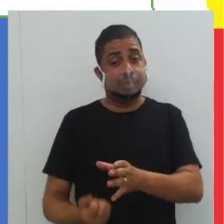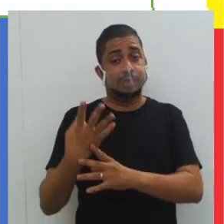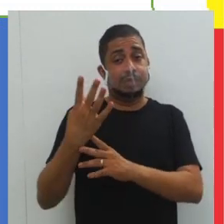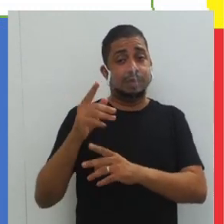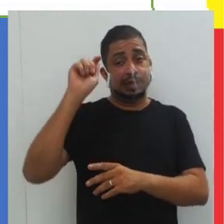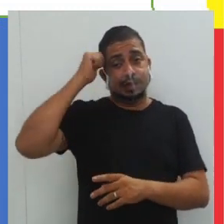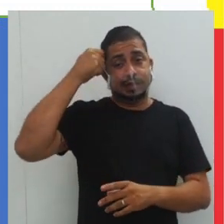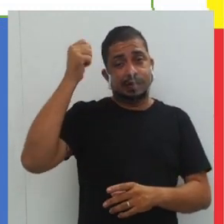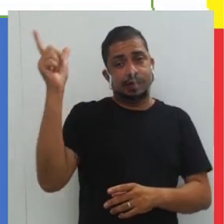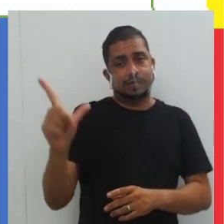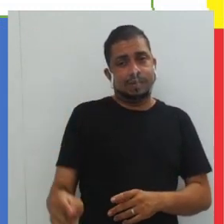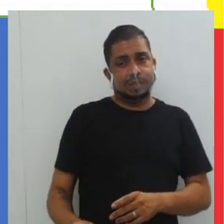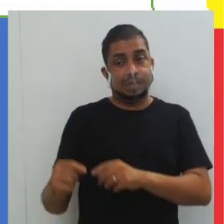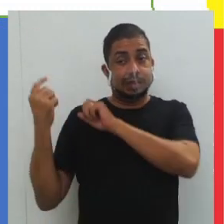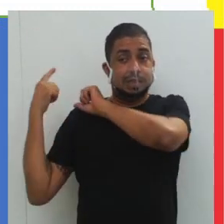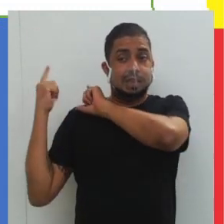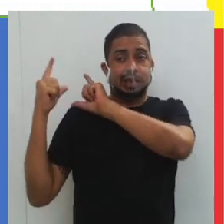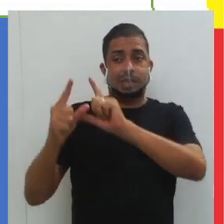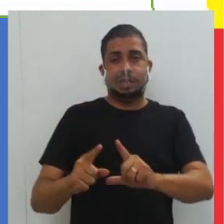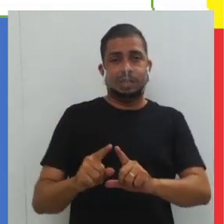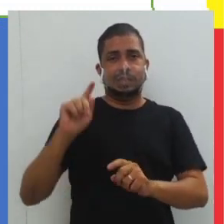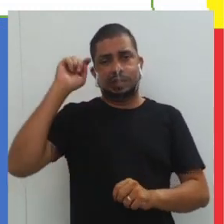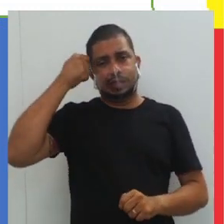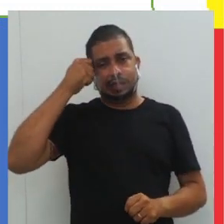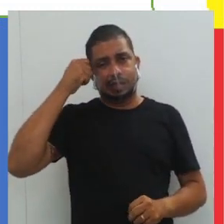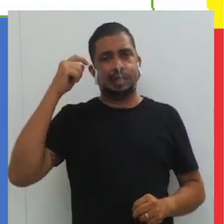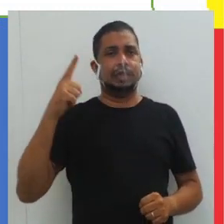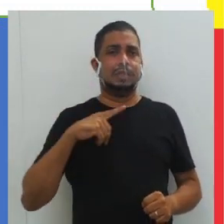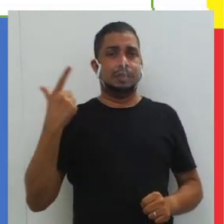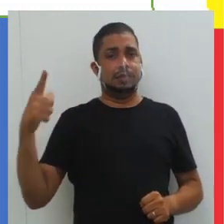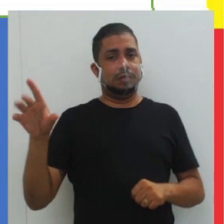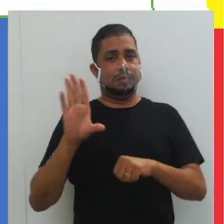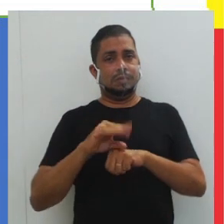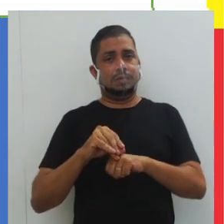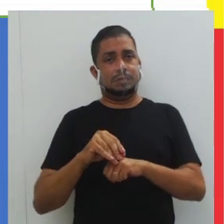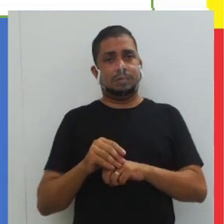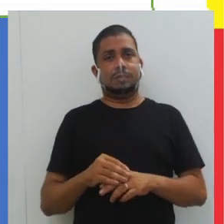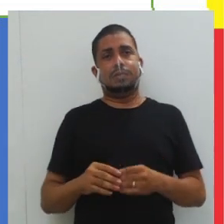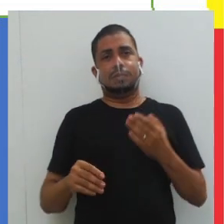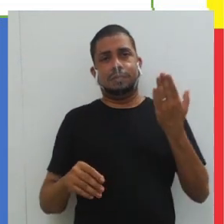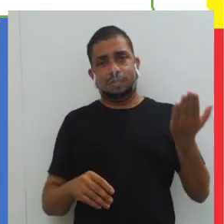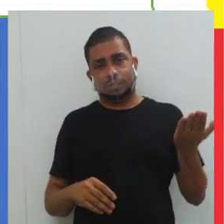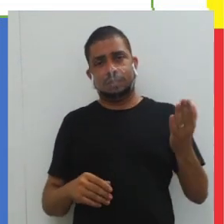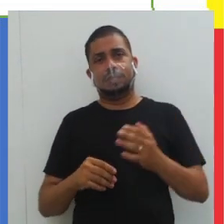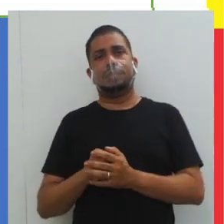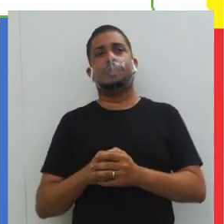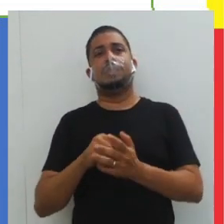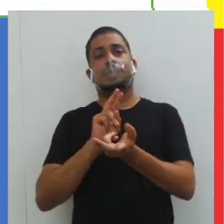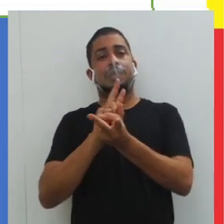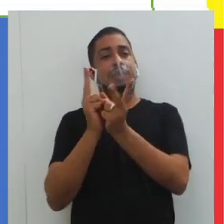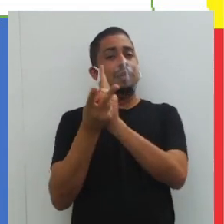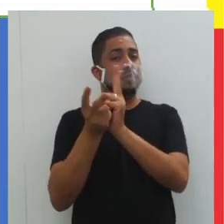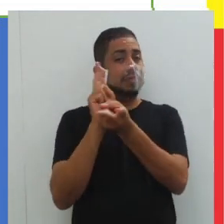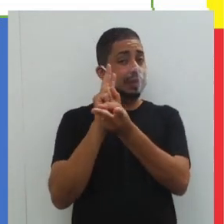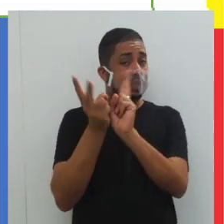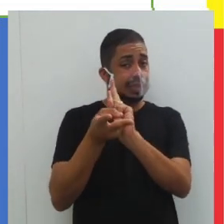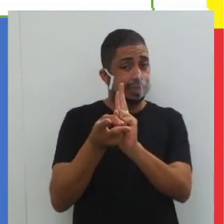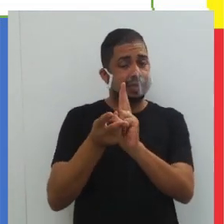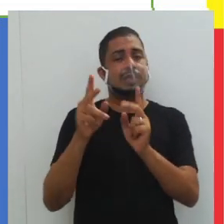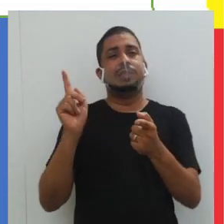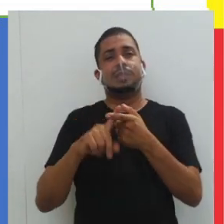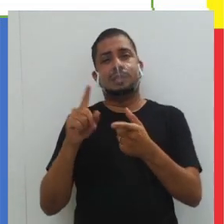africana, uma herança negra em nosso país. Nós temos uma outra fotografia. Olha aí a capoeira. Uma influência